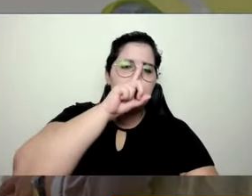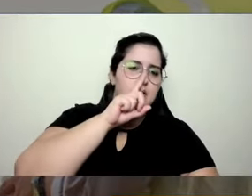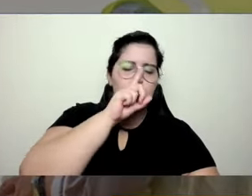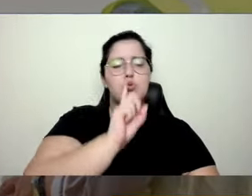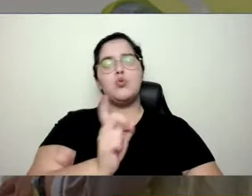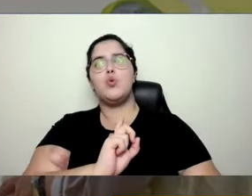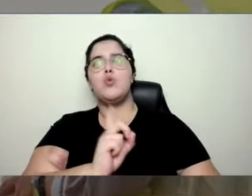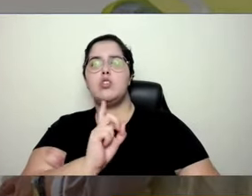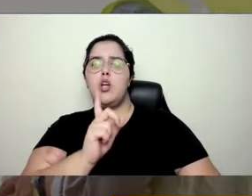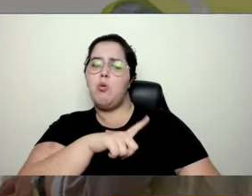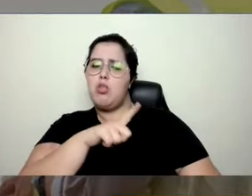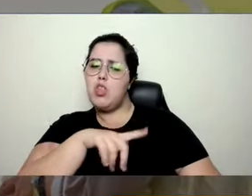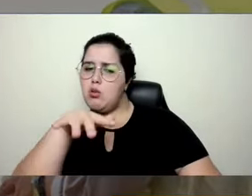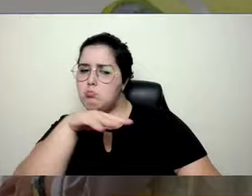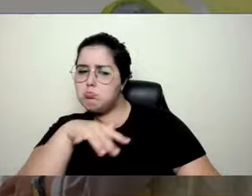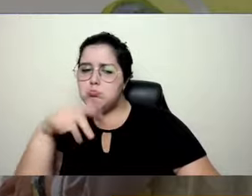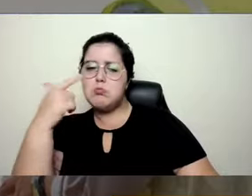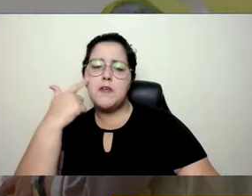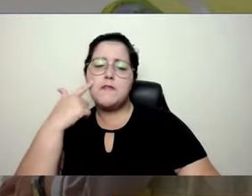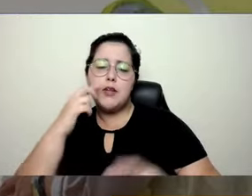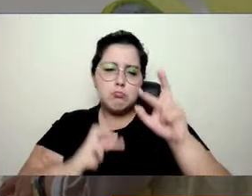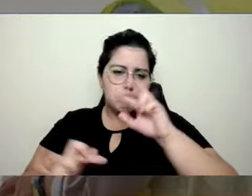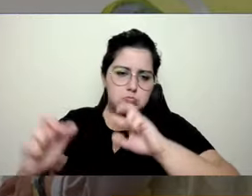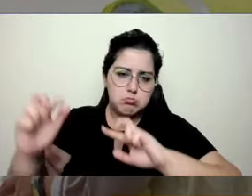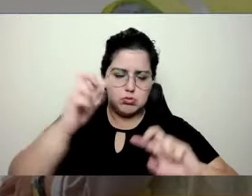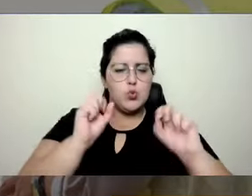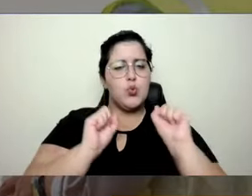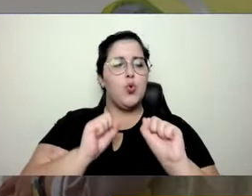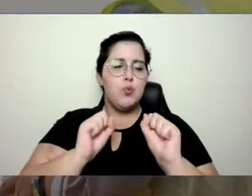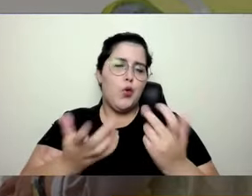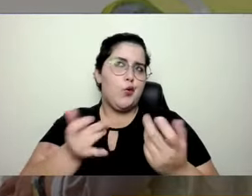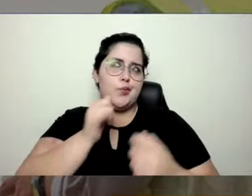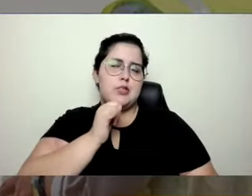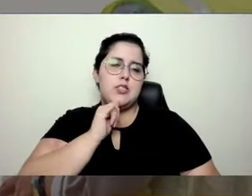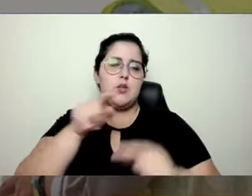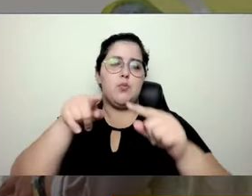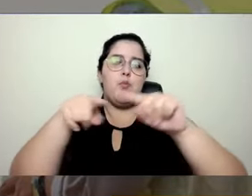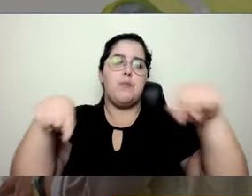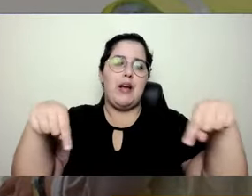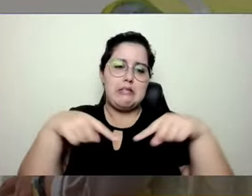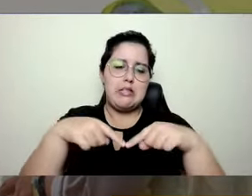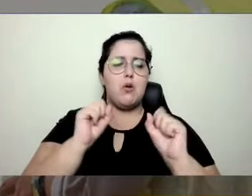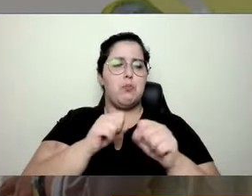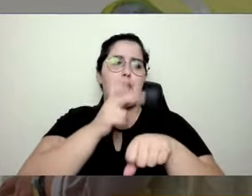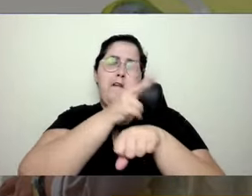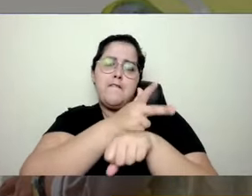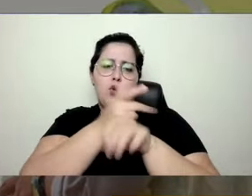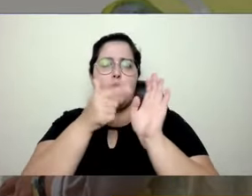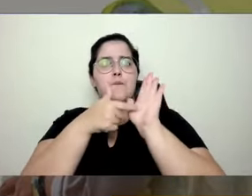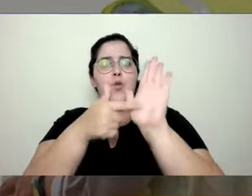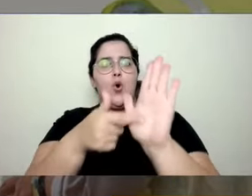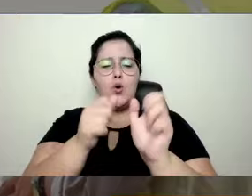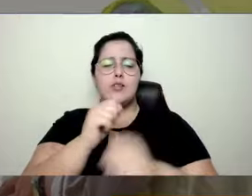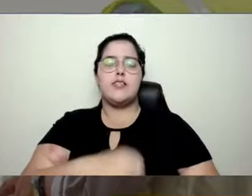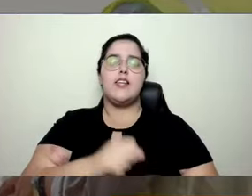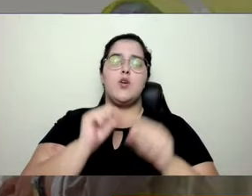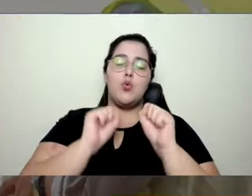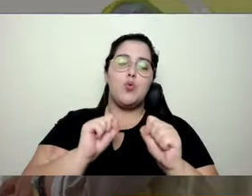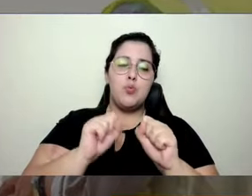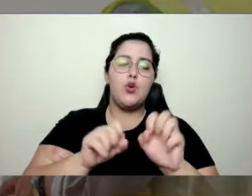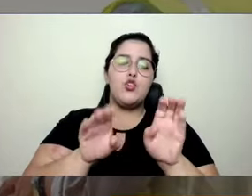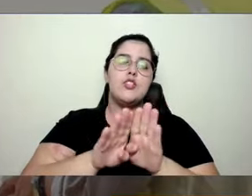riscos de alguns lugares. eu posso fazer isso numa sala, mostrando um vídeo, eu posso fazer isso